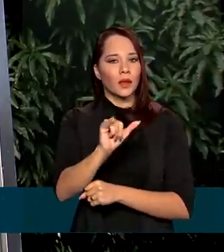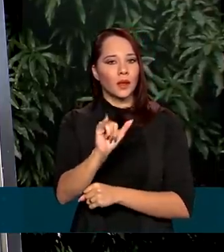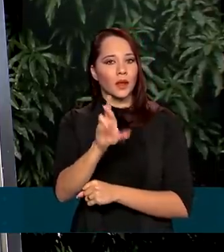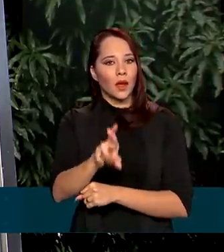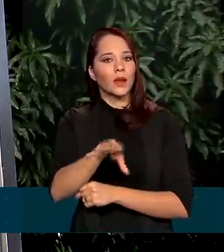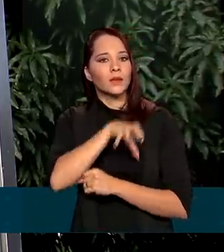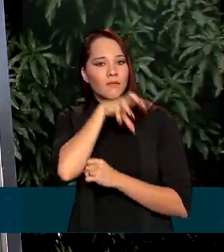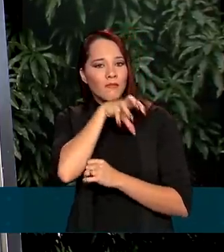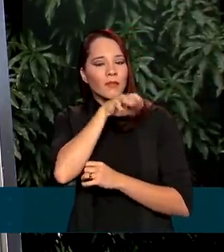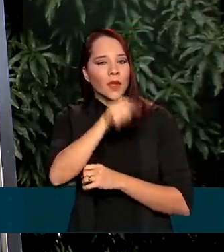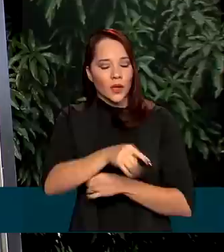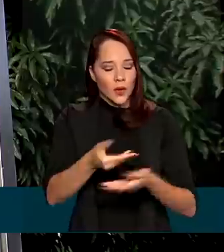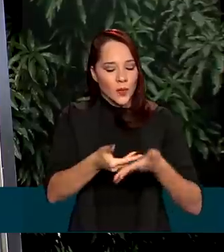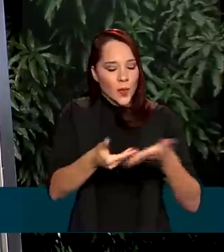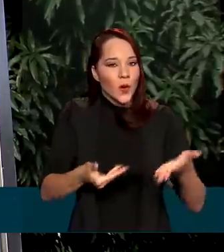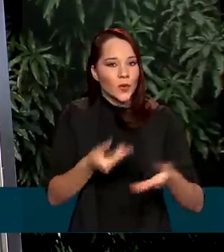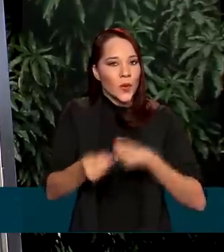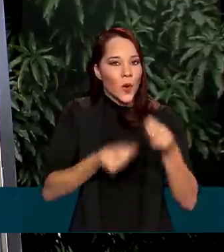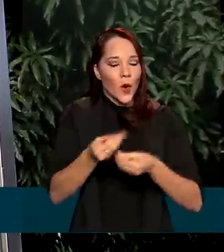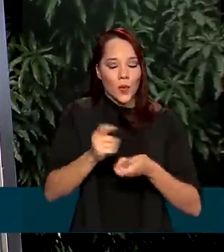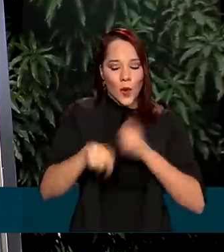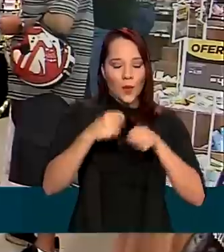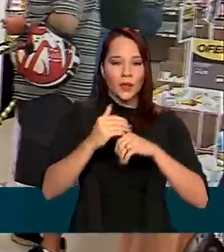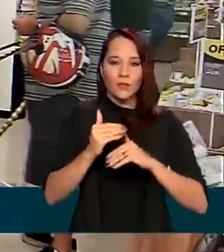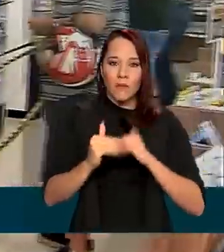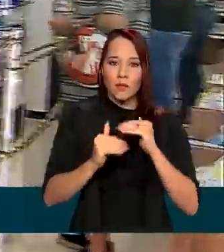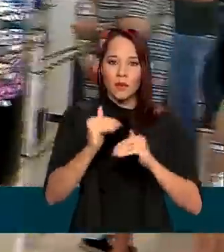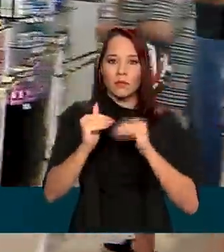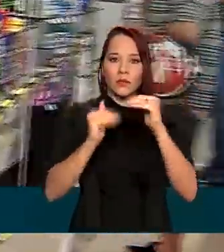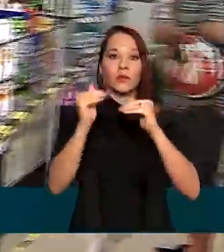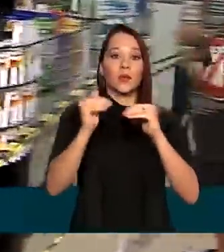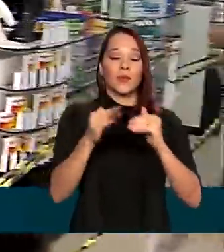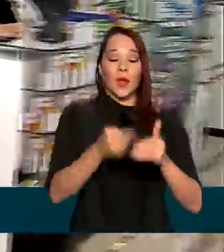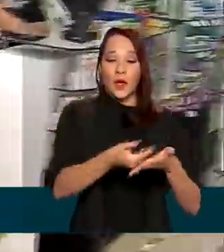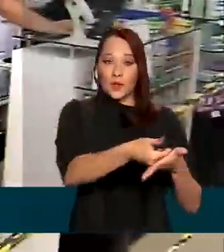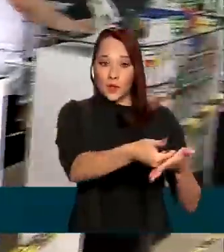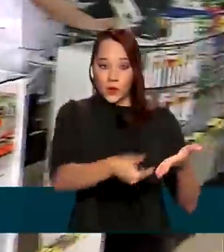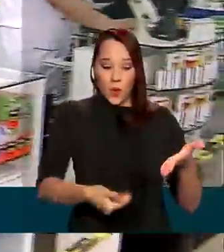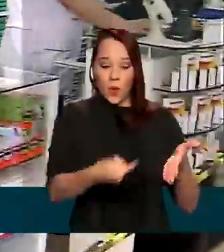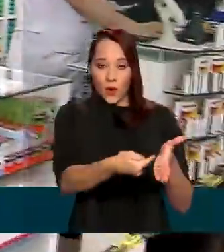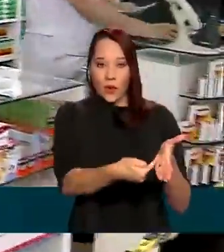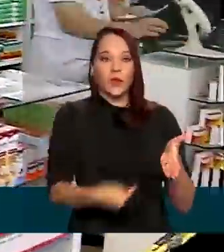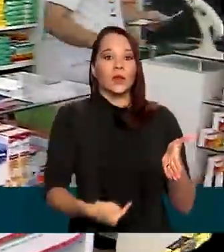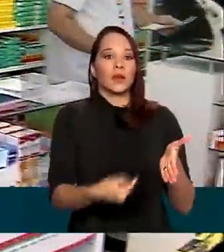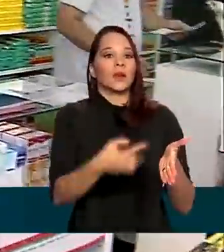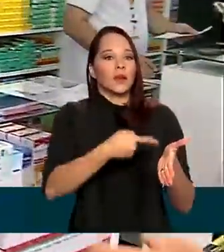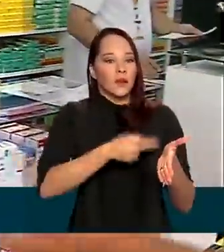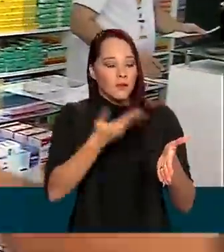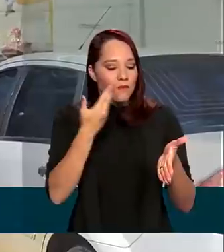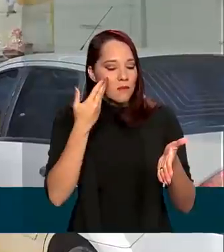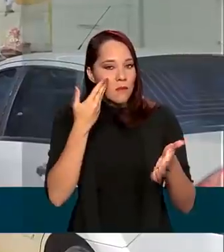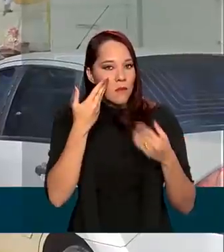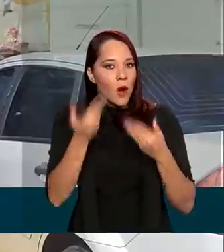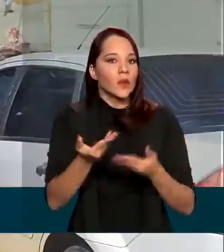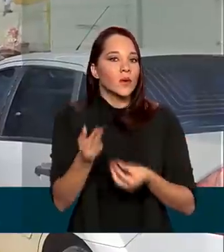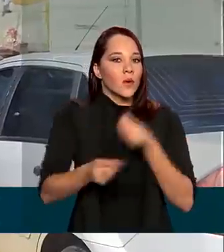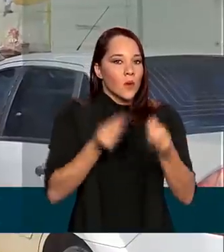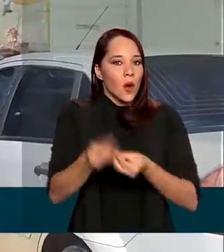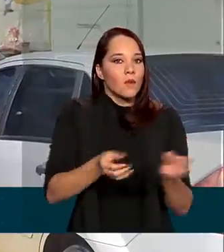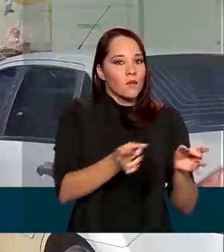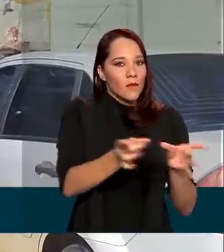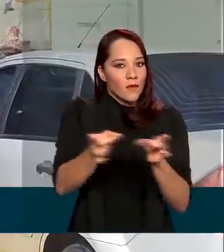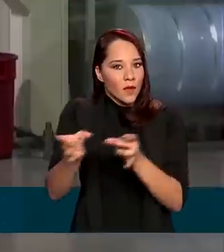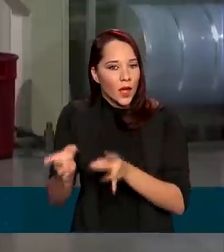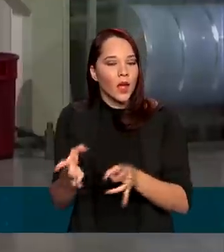que registra uma recuperação gradual do comércio. As notas fiscais eletrônicas captam principalmente o movimento nas